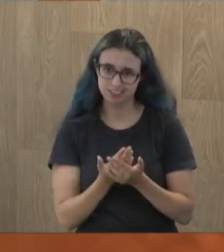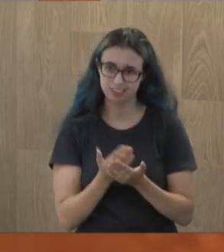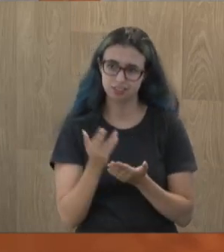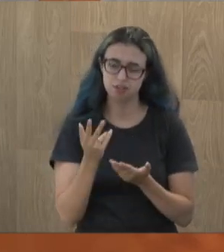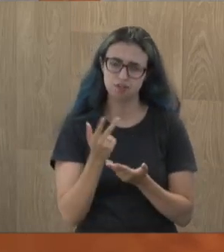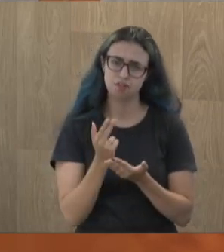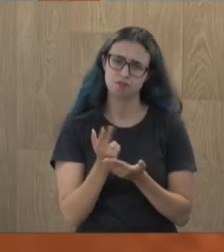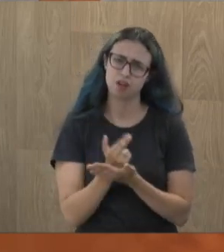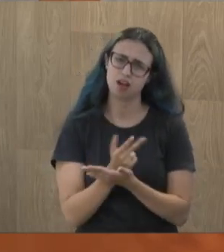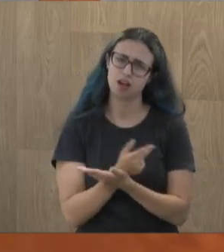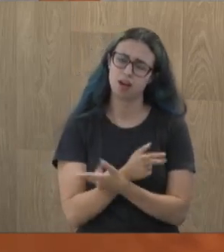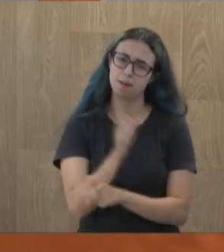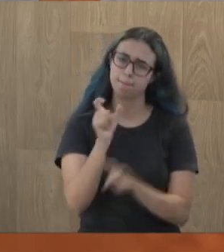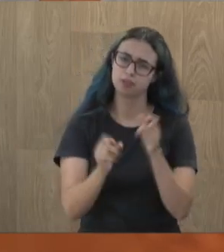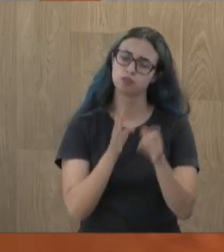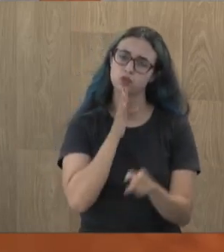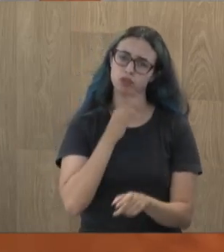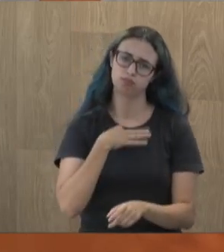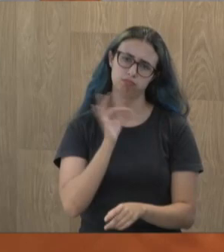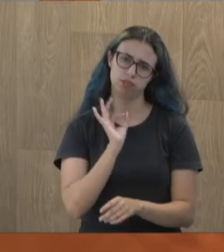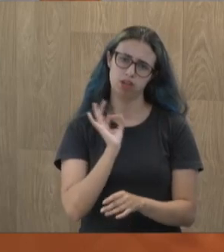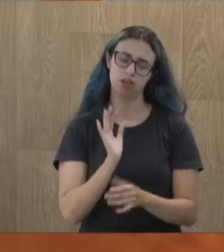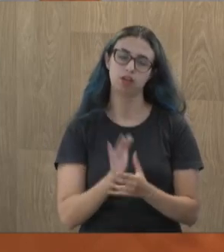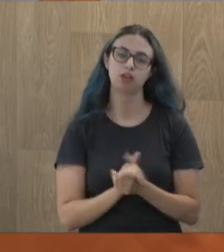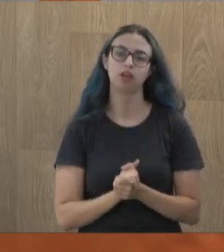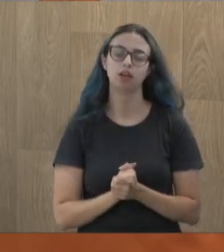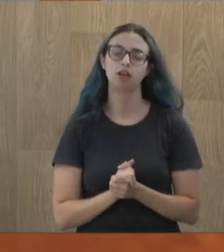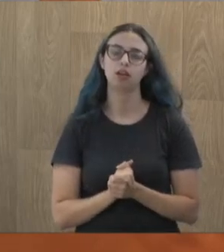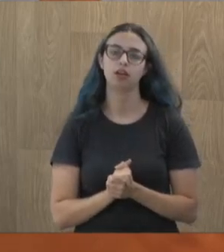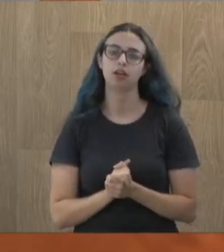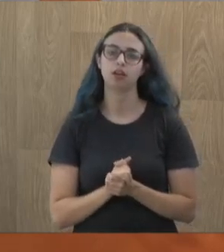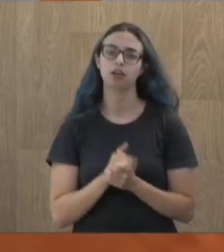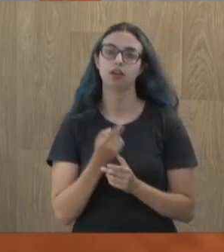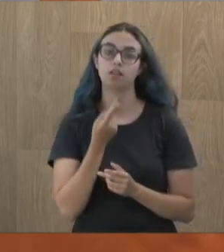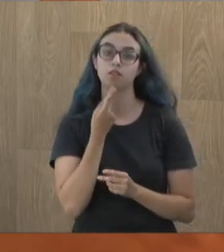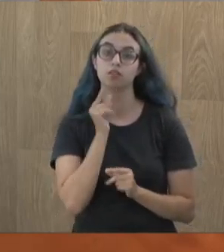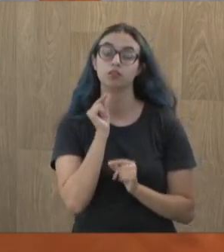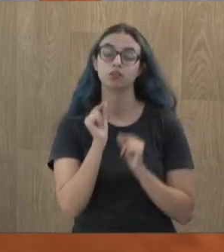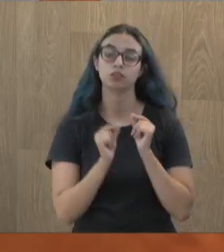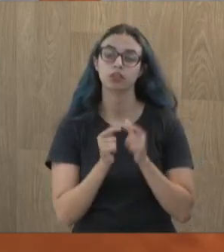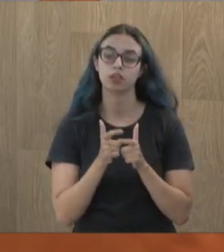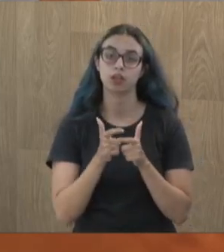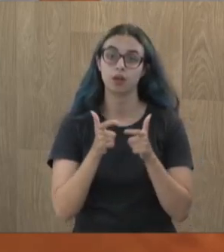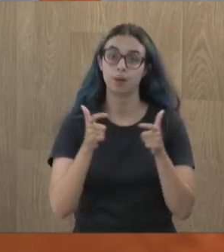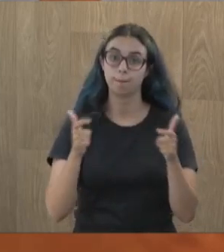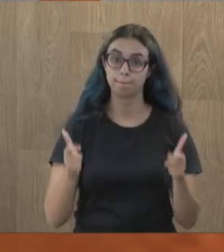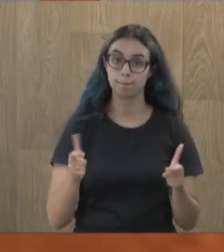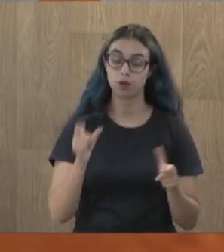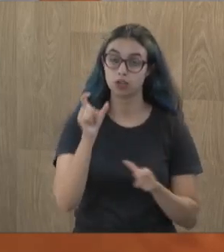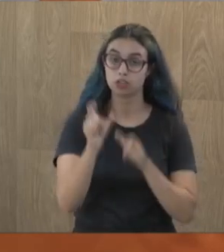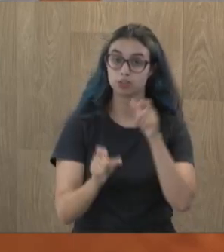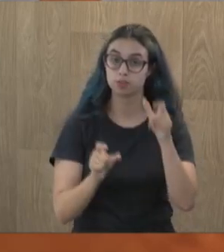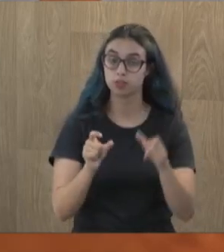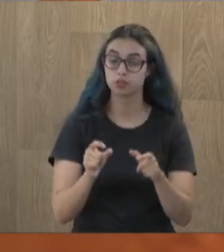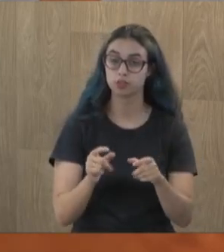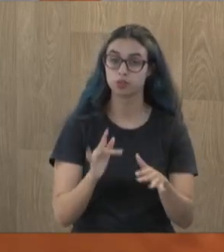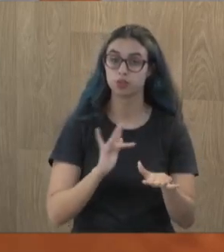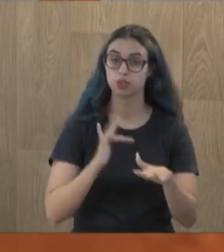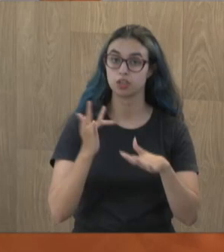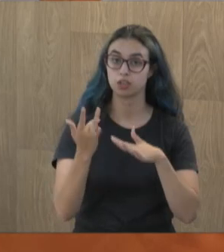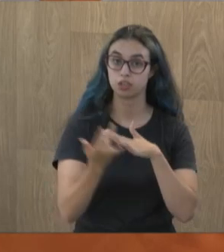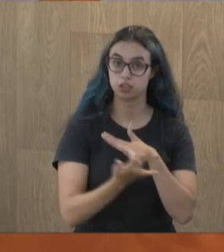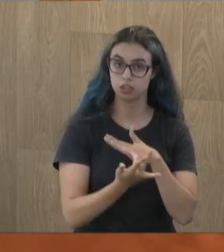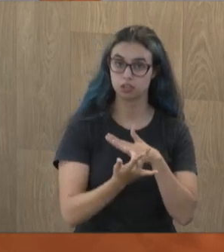conhece. E diga-se de passagem, a maioria dessas pessoas que nos assistem pela TV Câmara, a